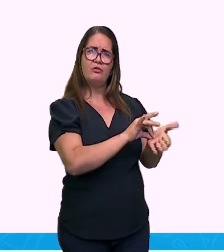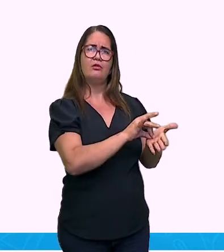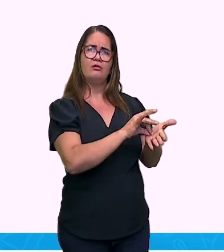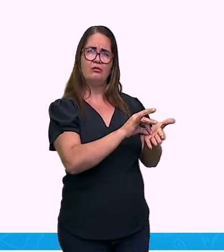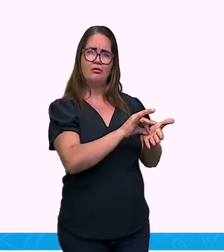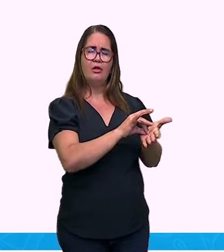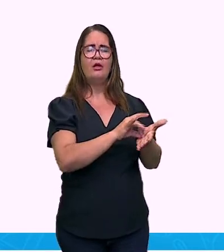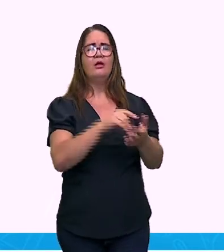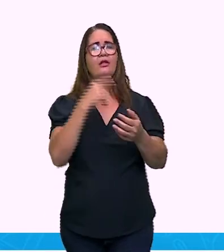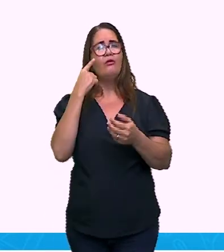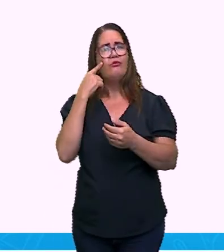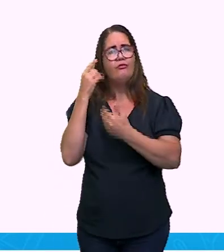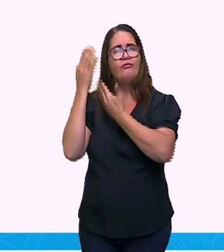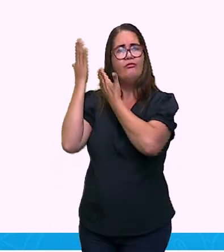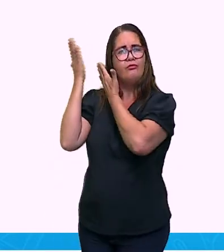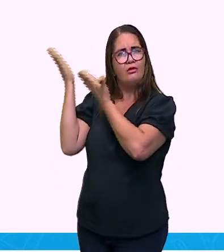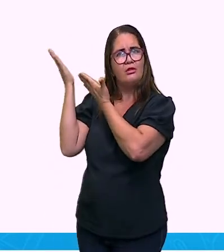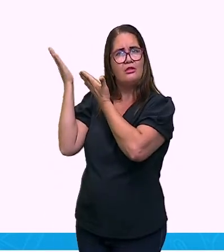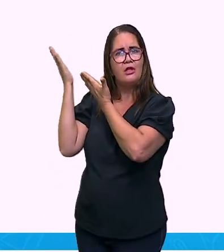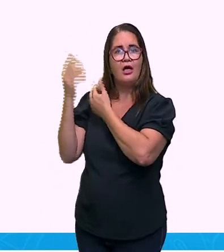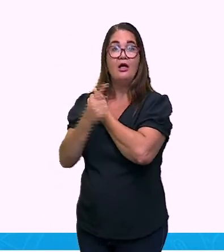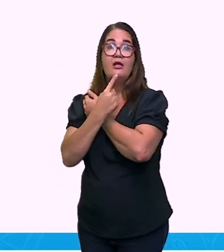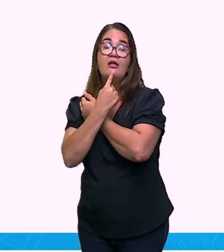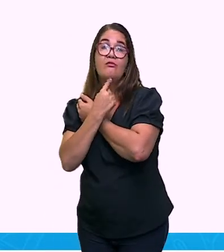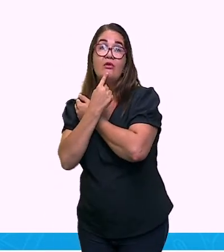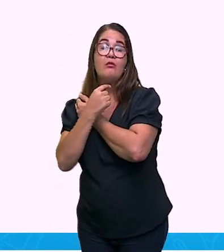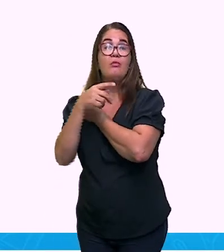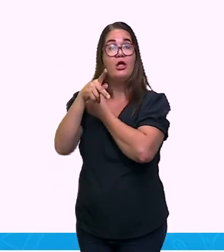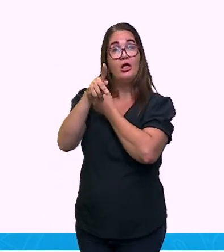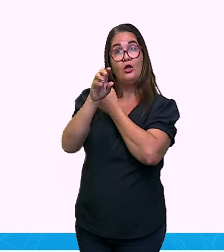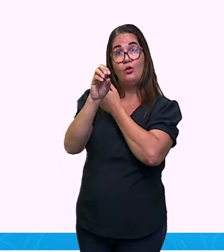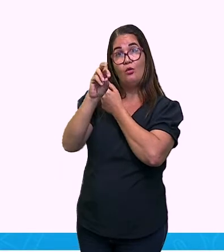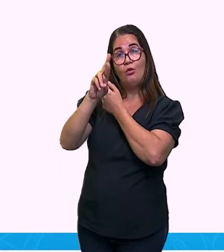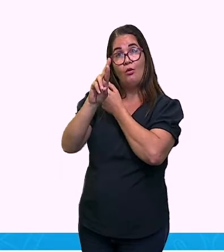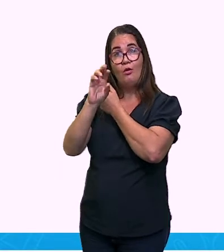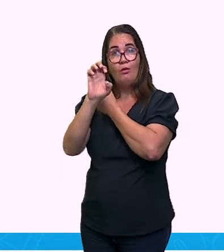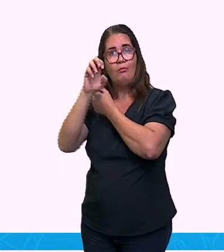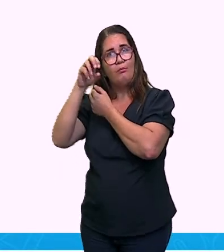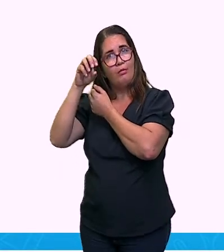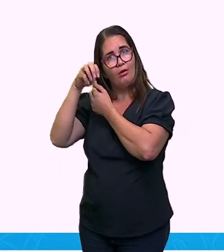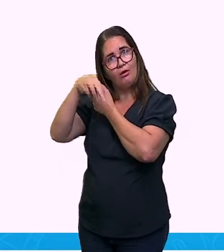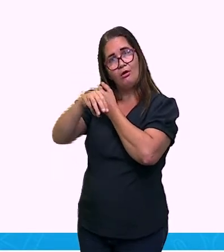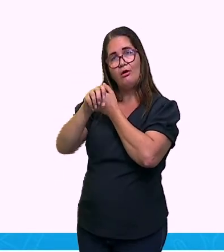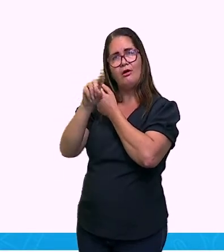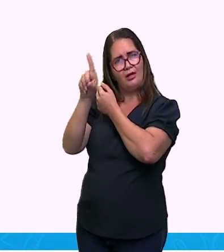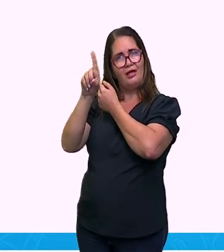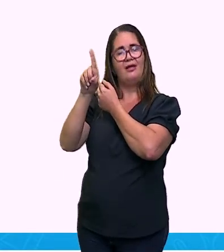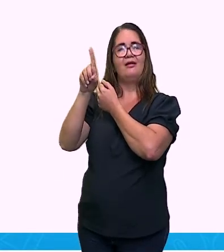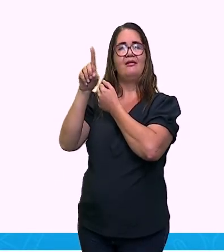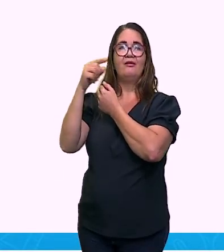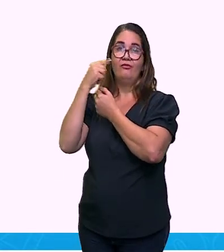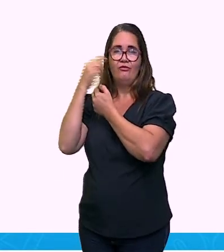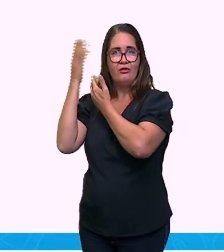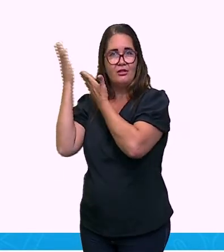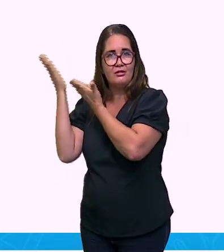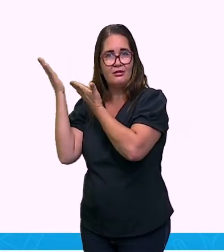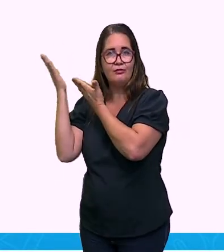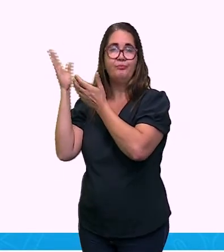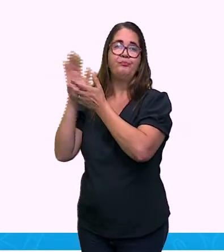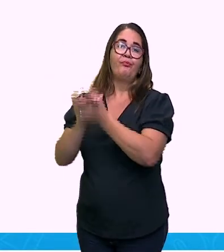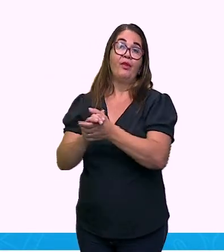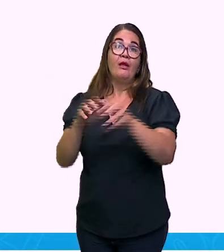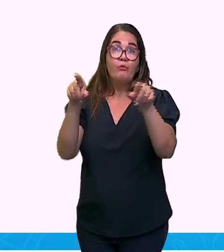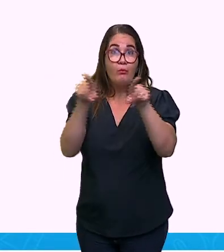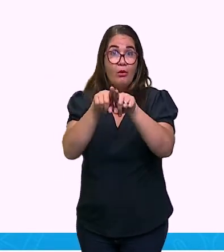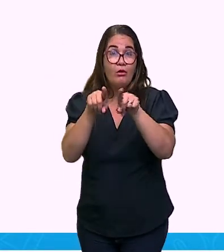coisa adversa, contrária, como que é o nome dela? Adversa ativa. Muito bem. O